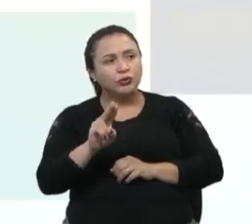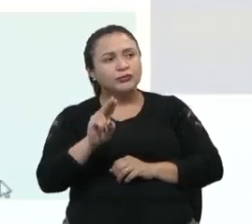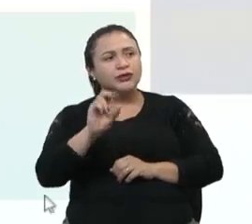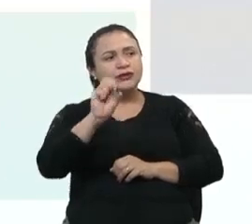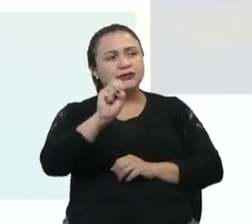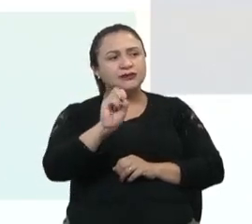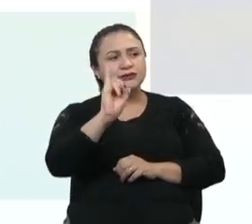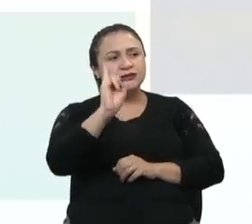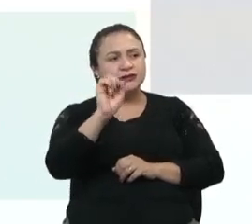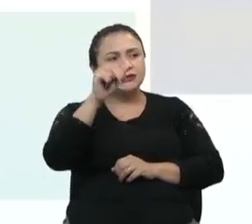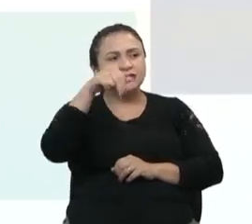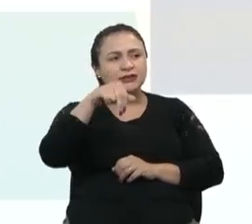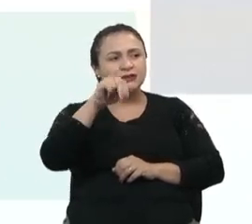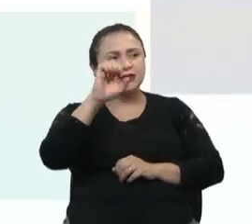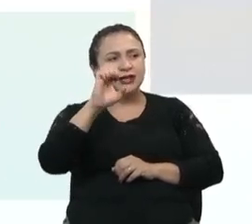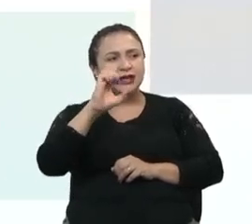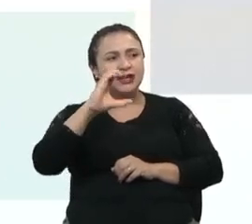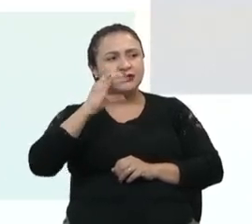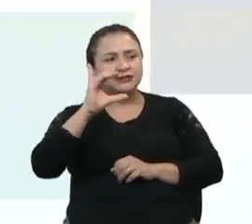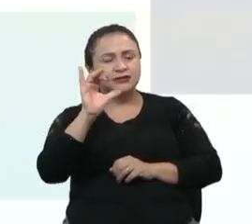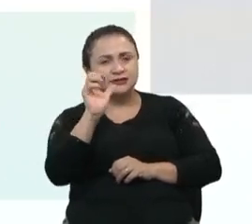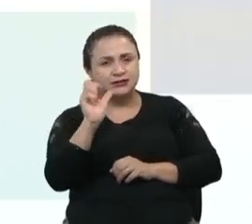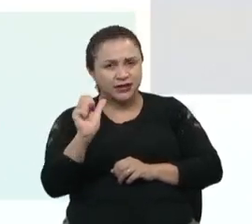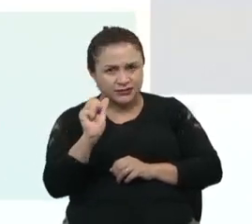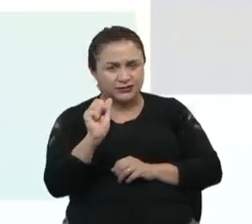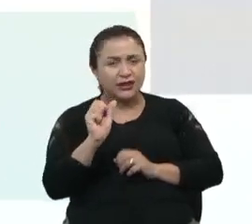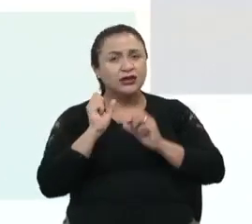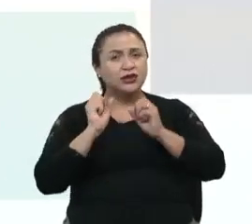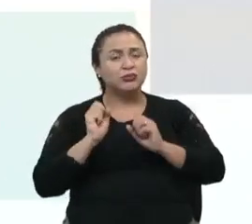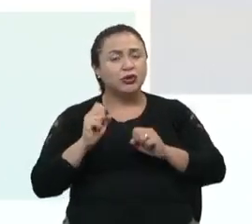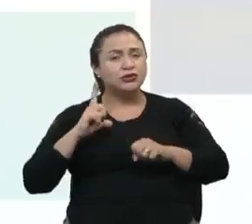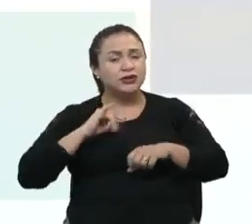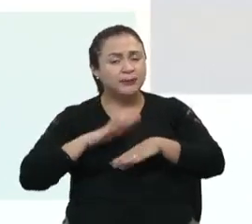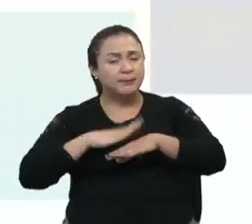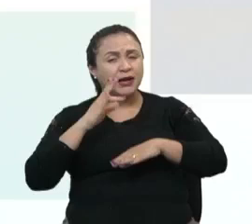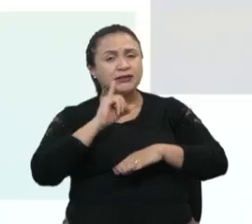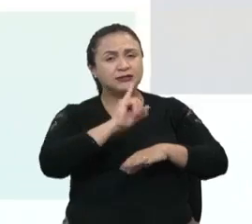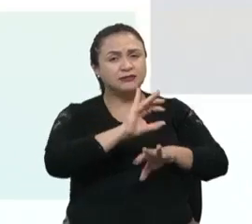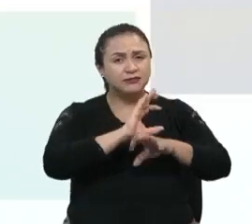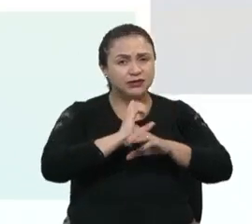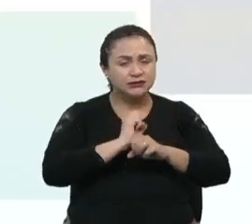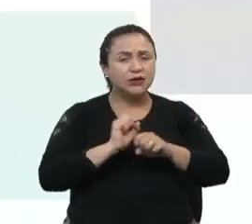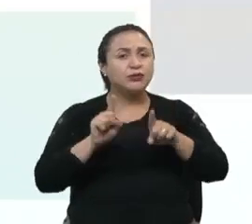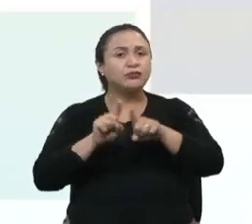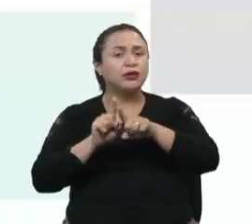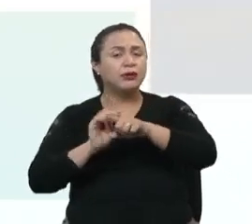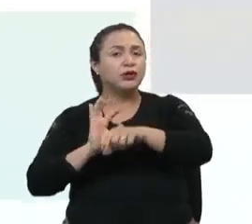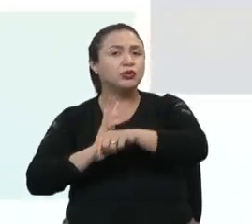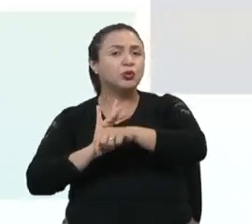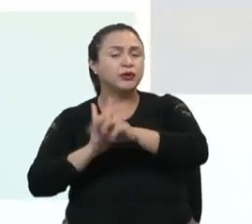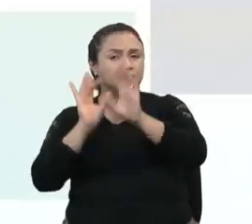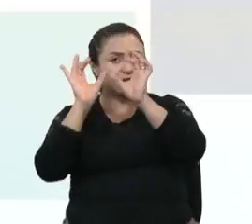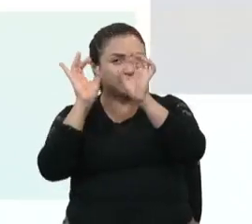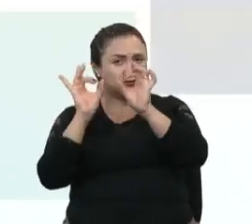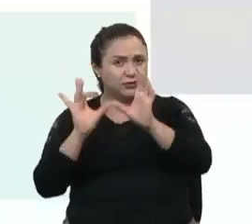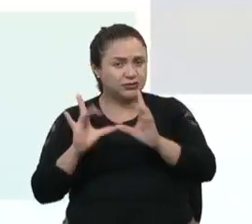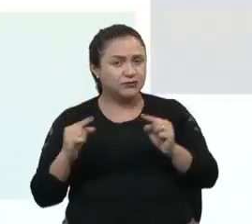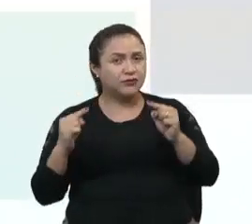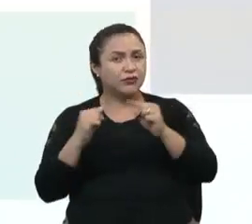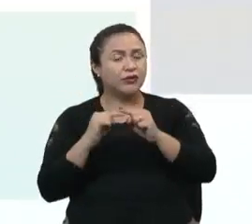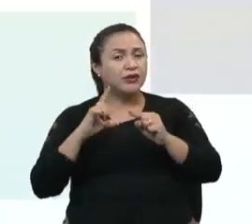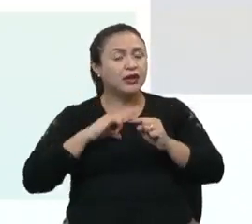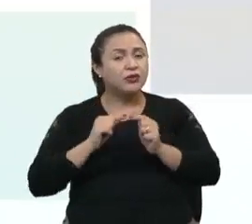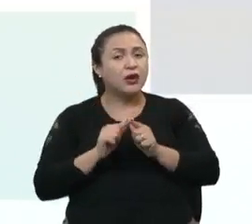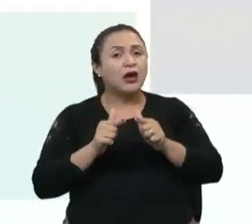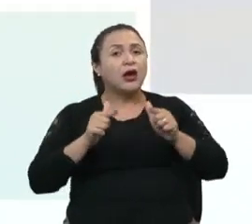mais vulnerável, tanto a infecções quanto a presença de algumas doenças específicas, com aumento